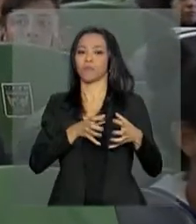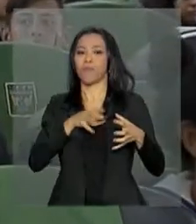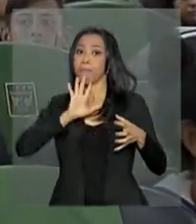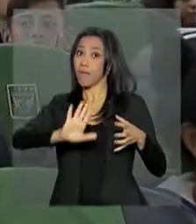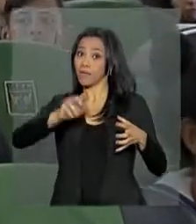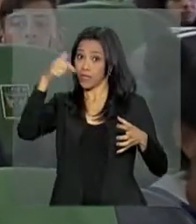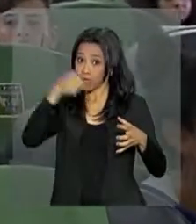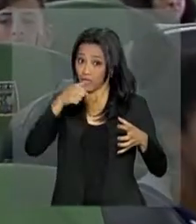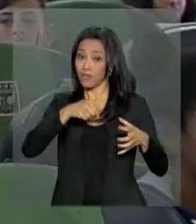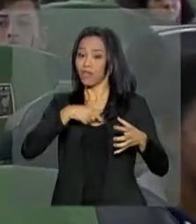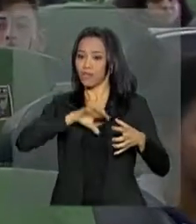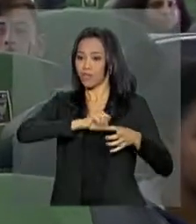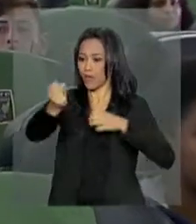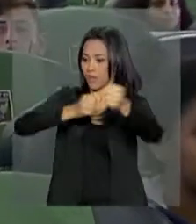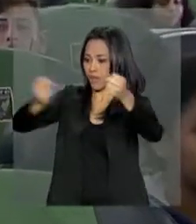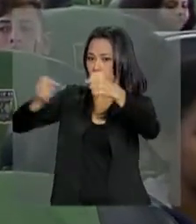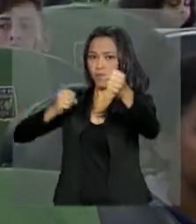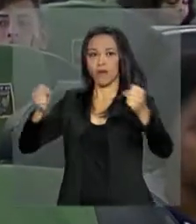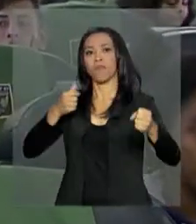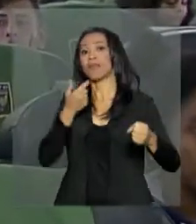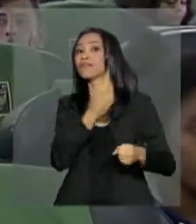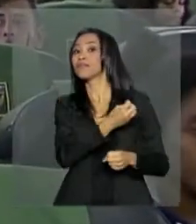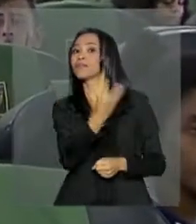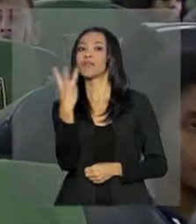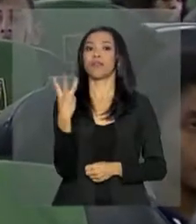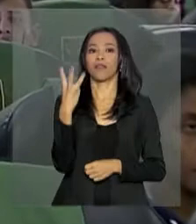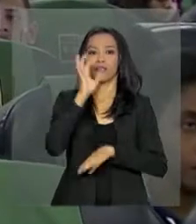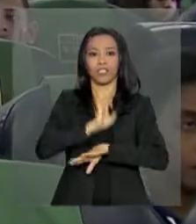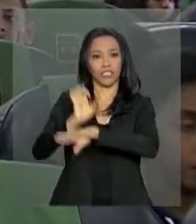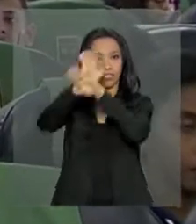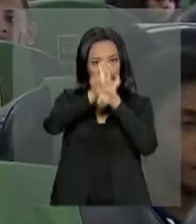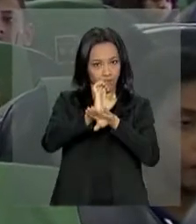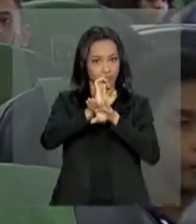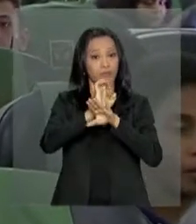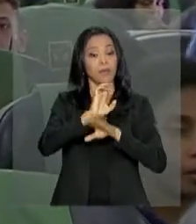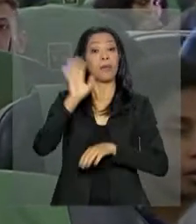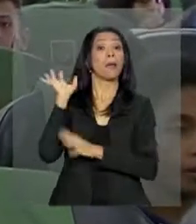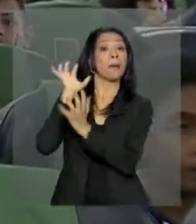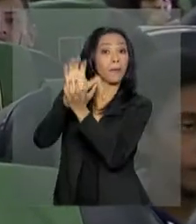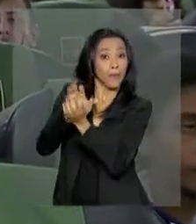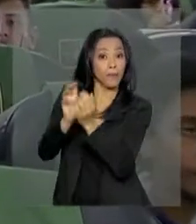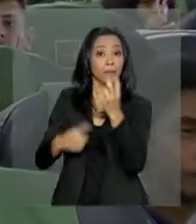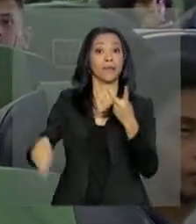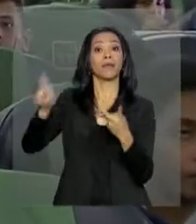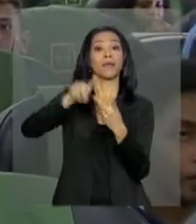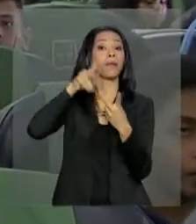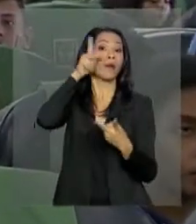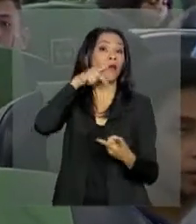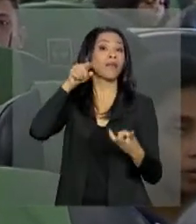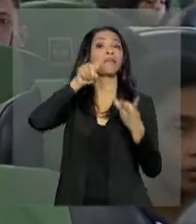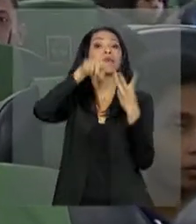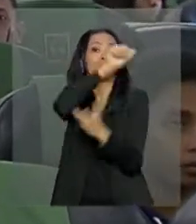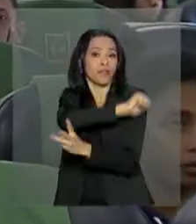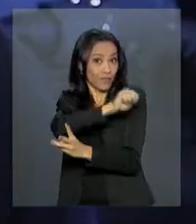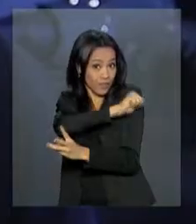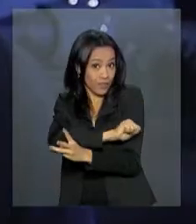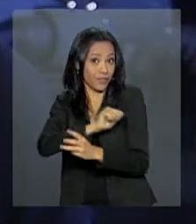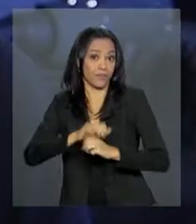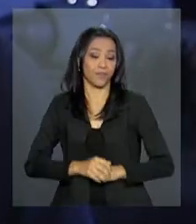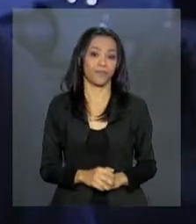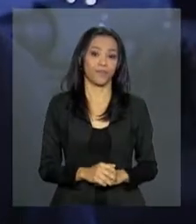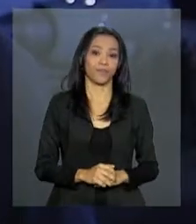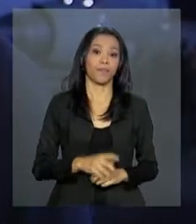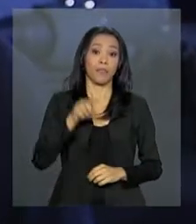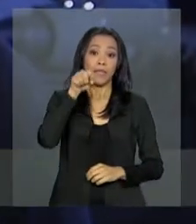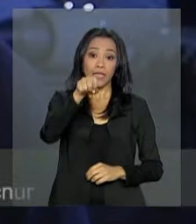esse grupo vai ser dividido e seguir para três estados diferentes, Pernambuco, Paraíba e Rio de Janeiro. Durante